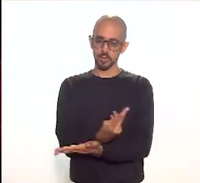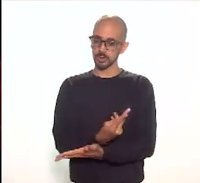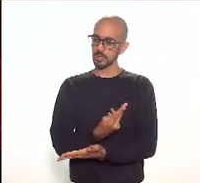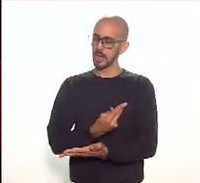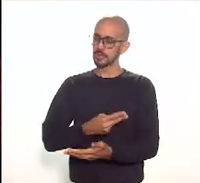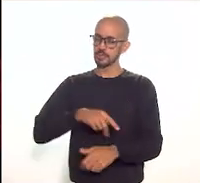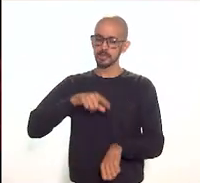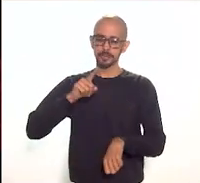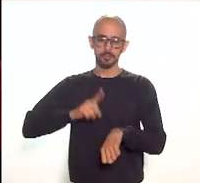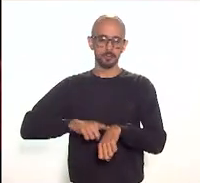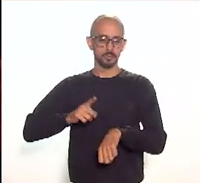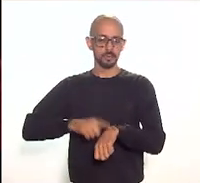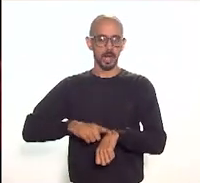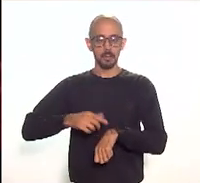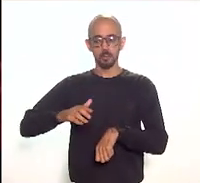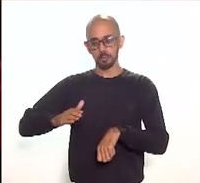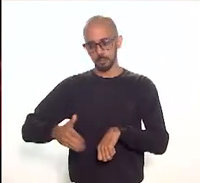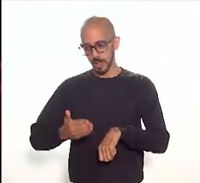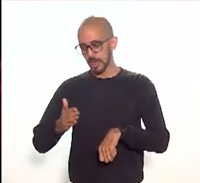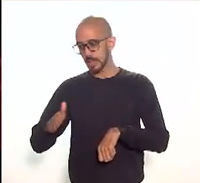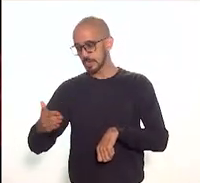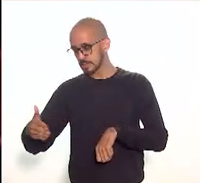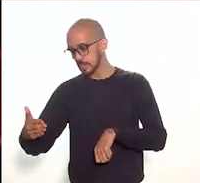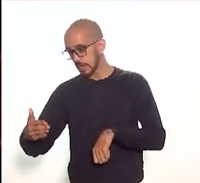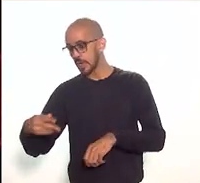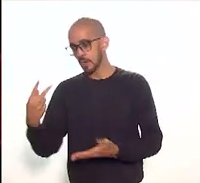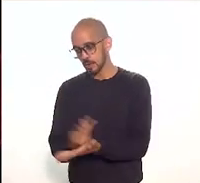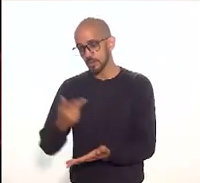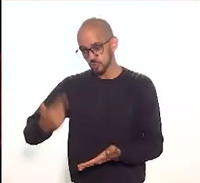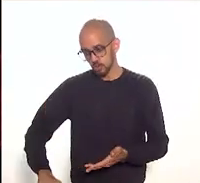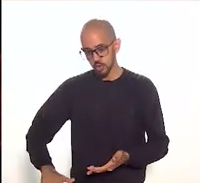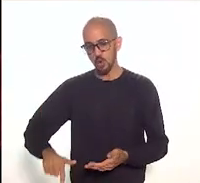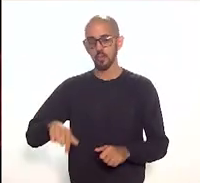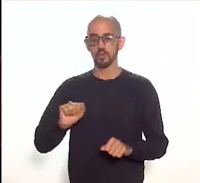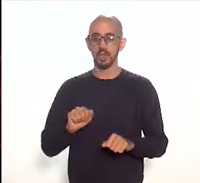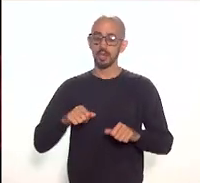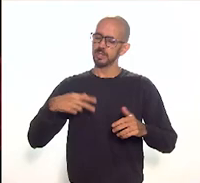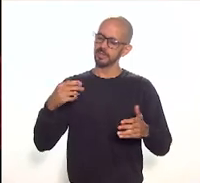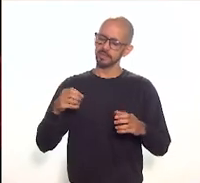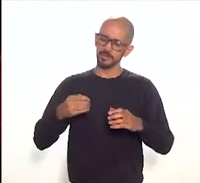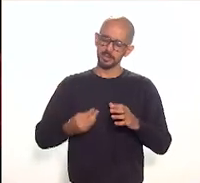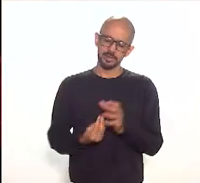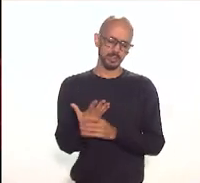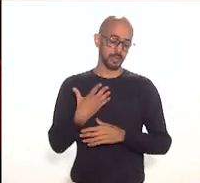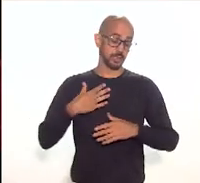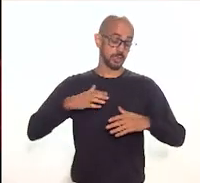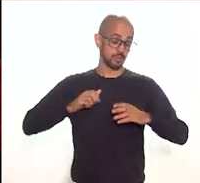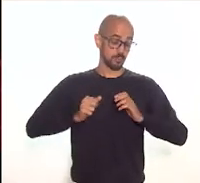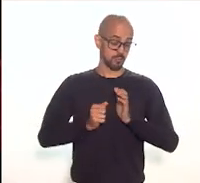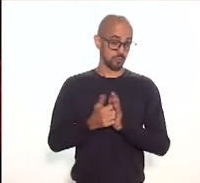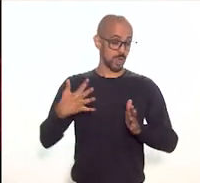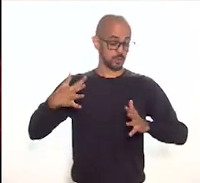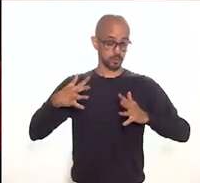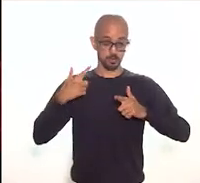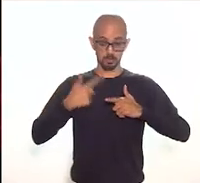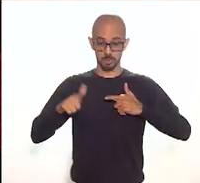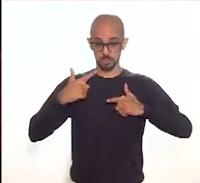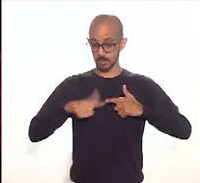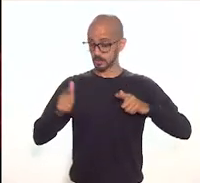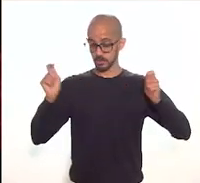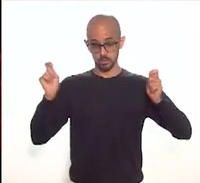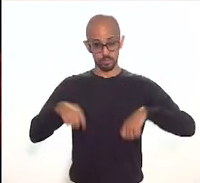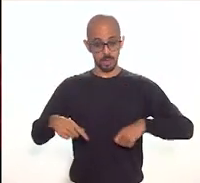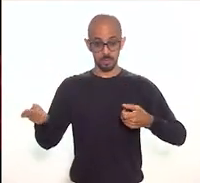e que causa tantos distúrbios aos moradores do bairro não podem voltar para casa